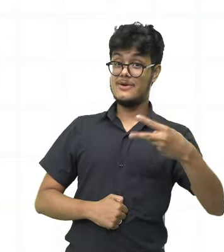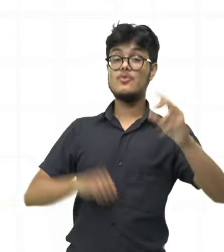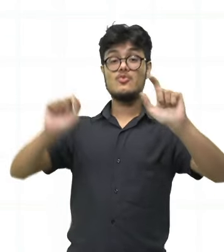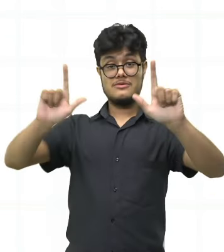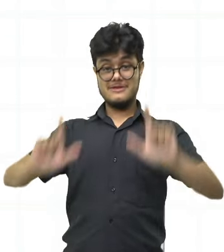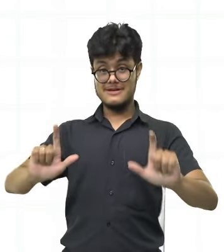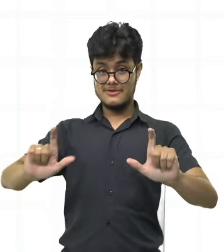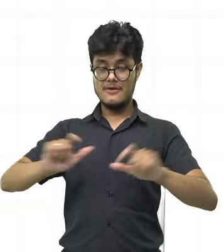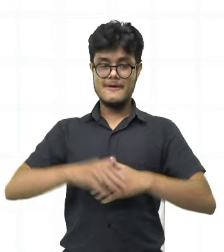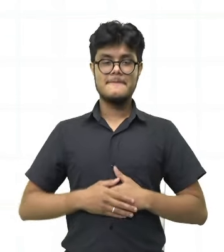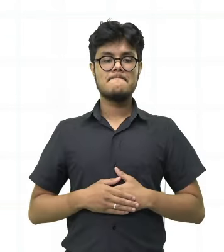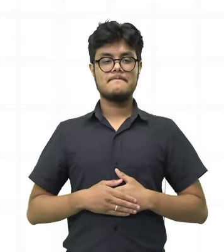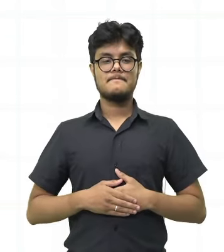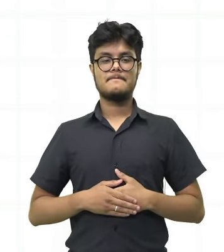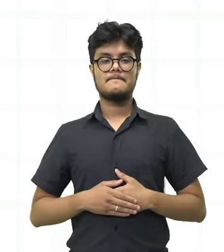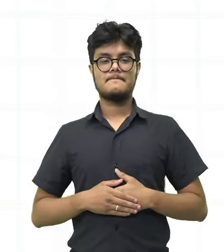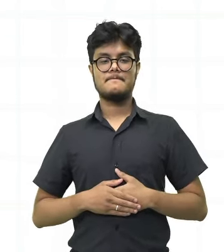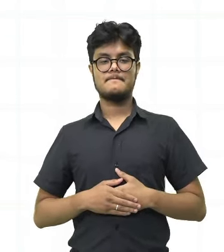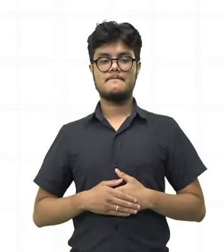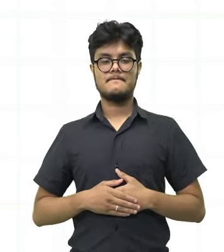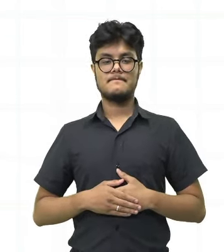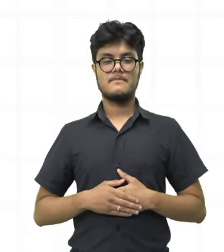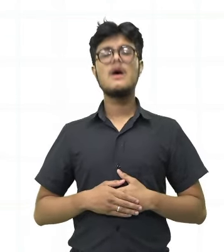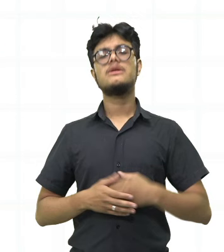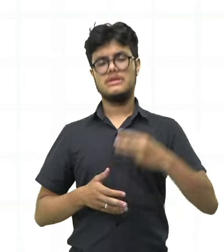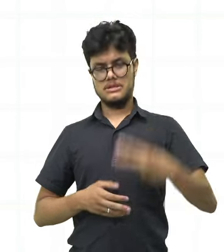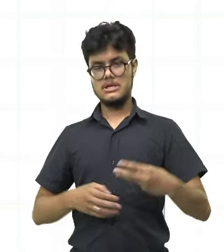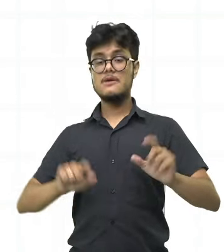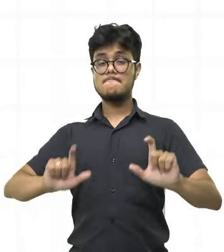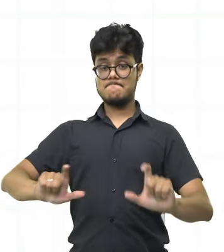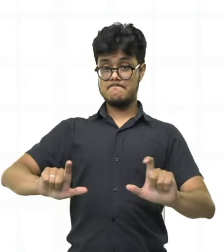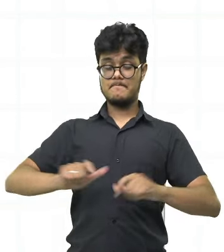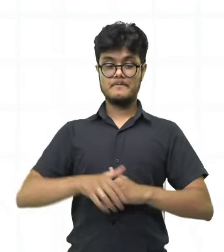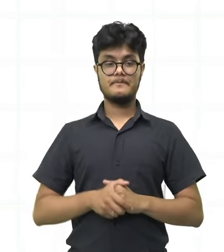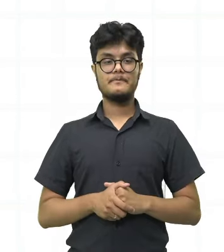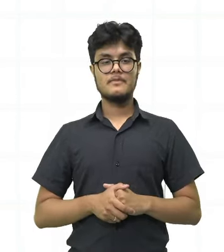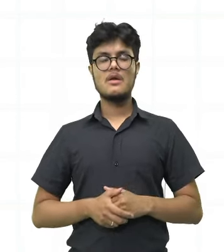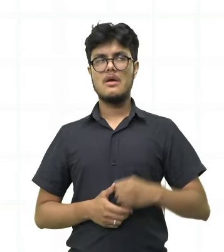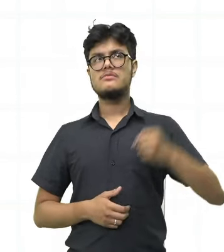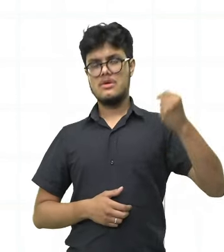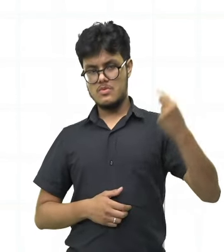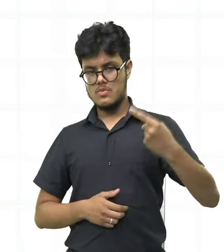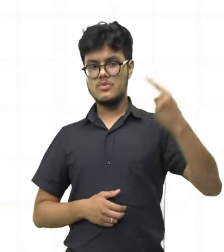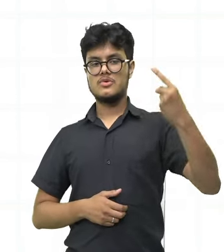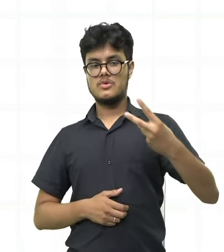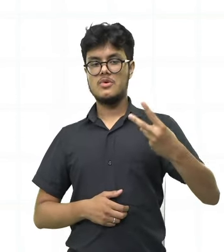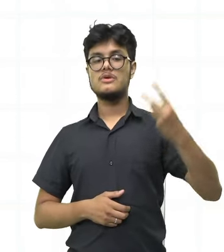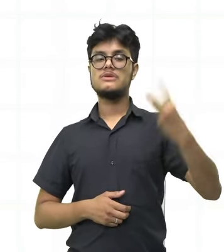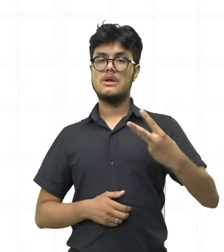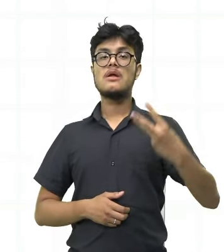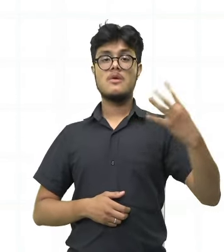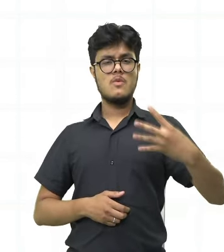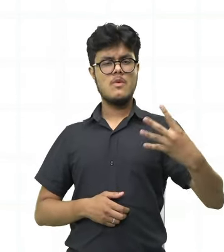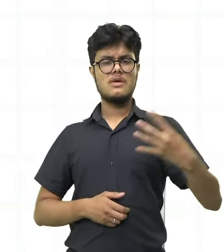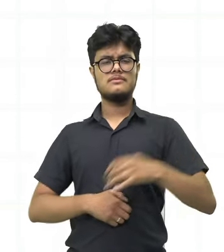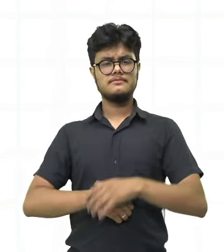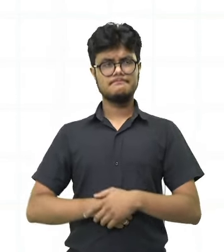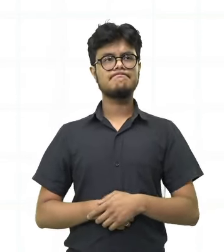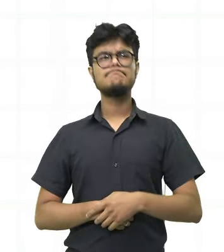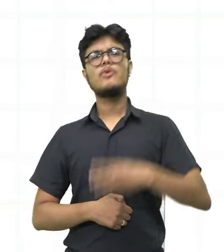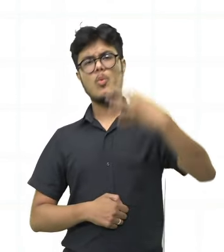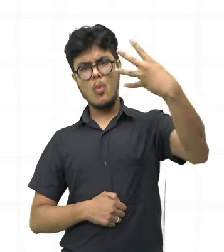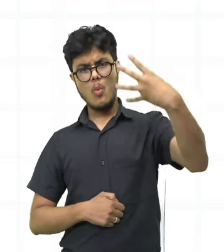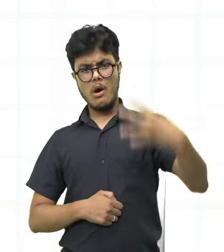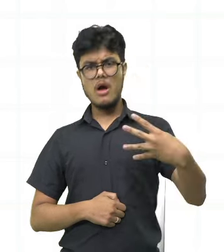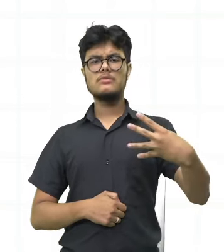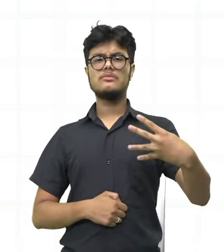Essa aqui é a segunda estrofe, terceira estrofe. Um, dois, três, quatro. Então, já foi